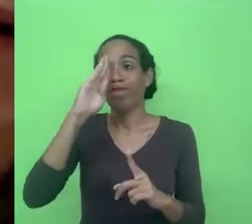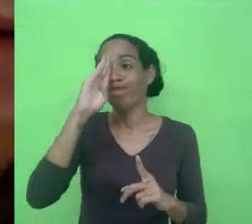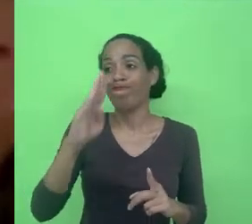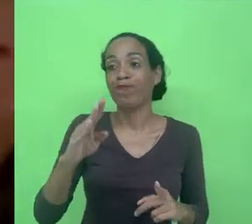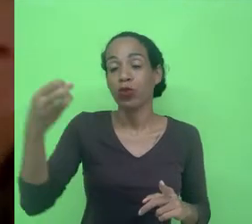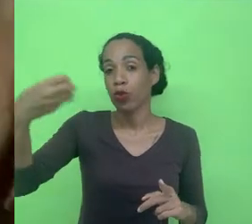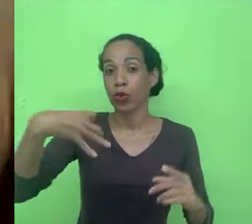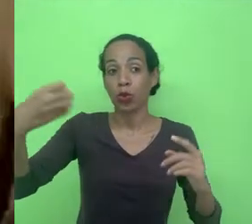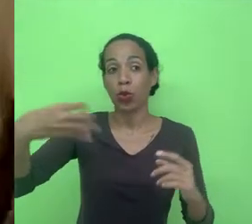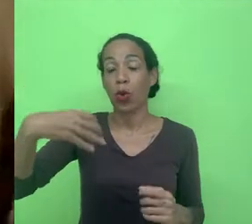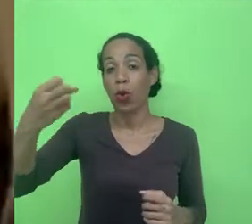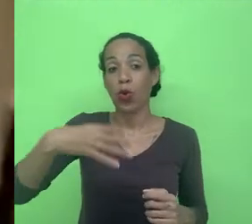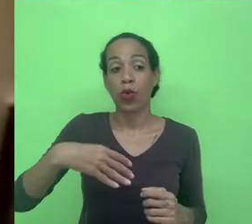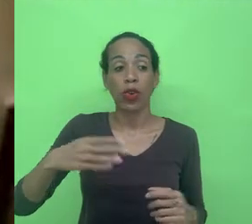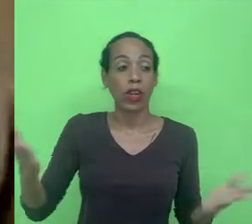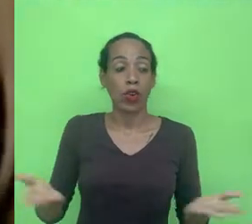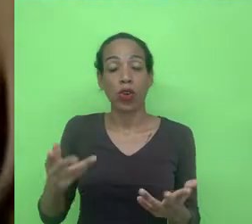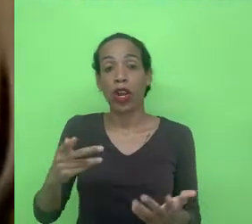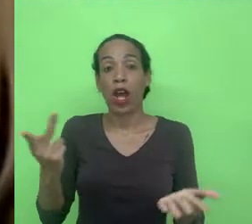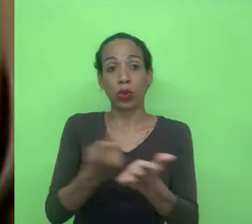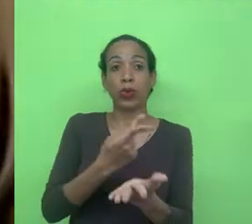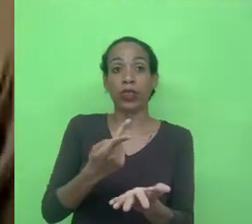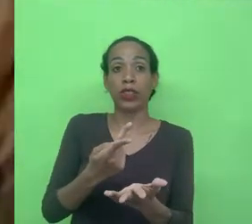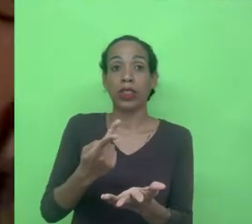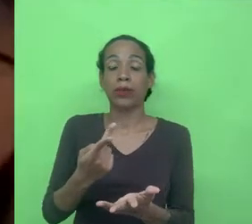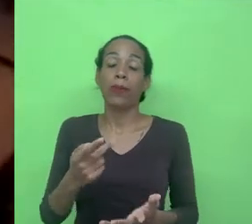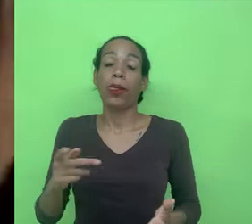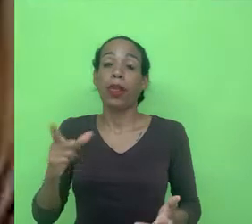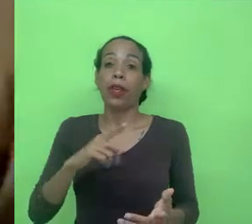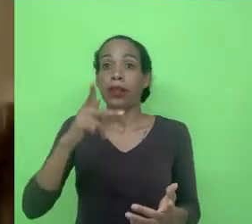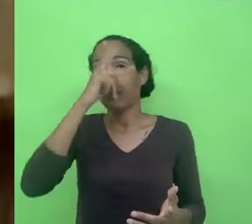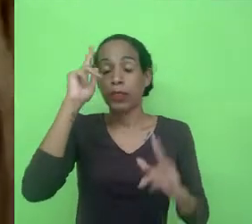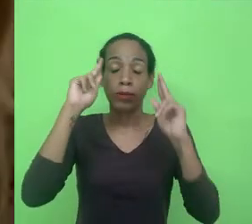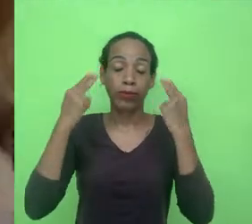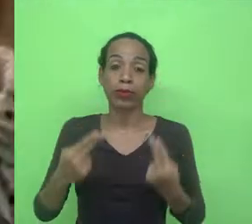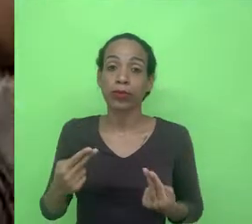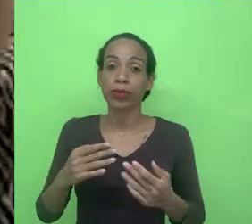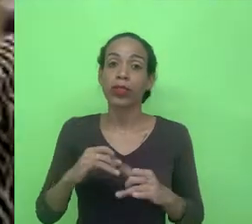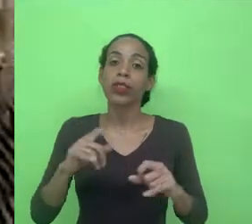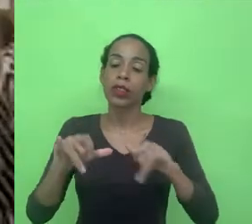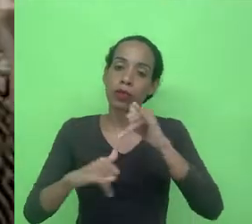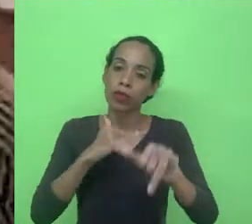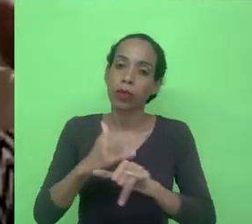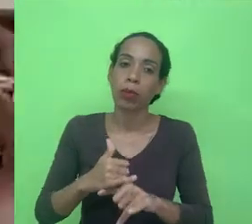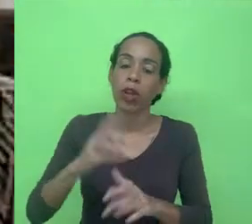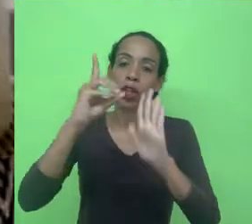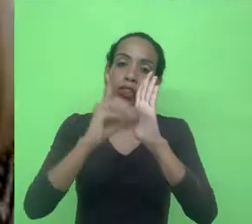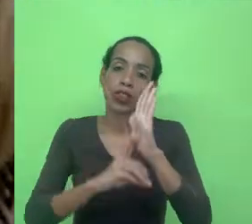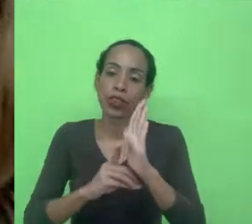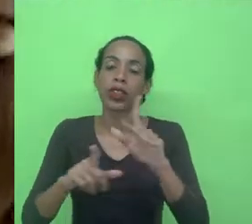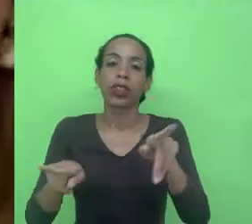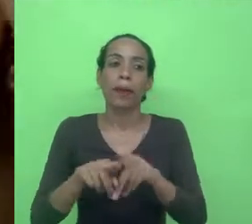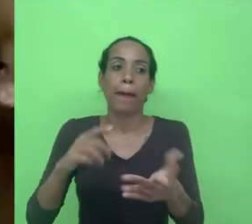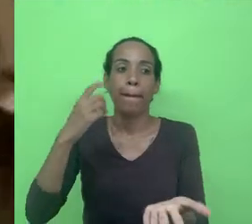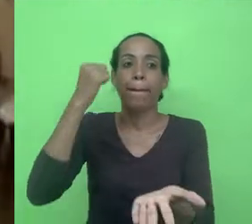fenômeno da humanidade um exame que exige conhecimento de informática e direito entre outros sendo marcante a sua